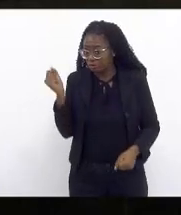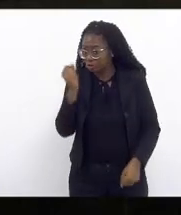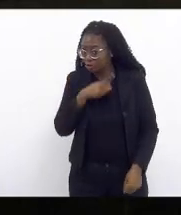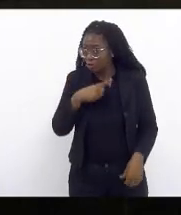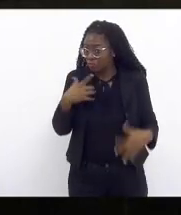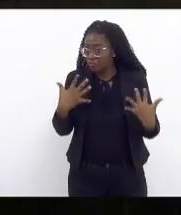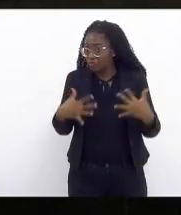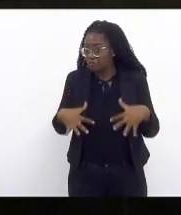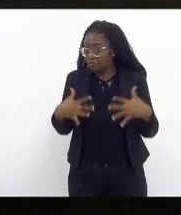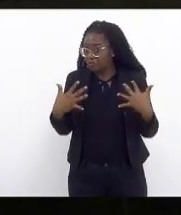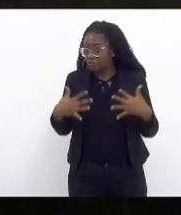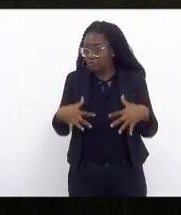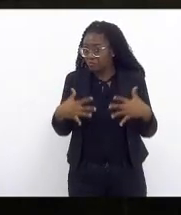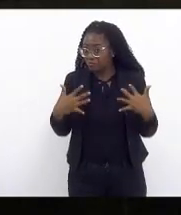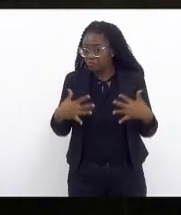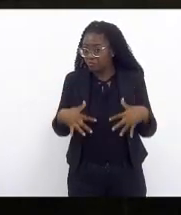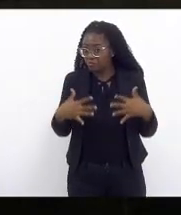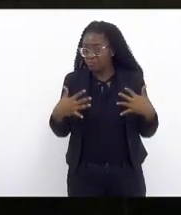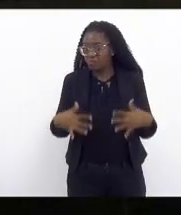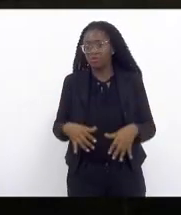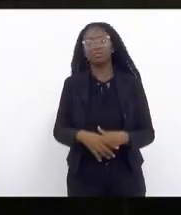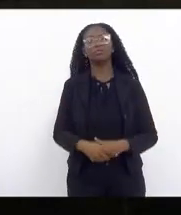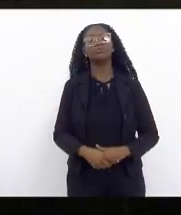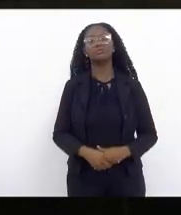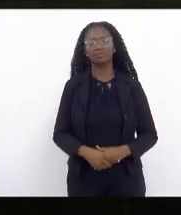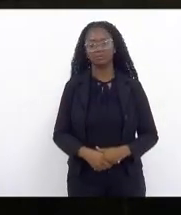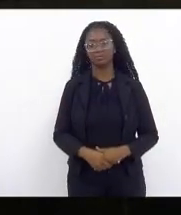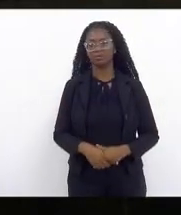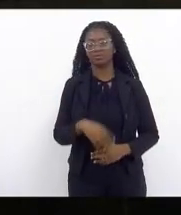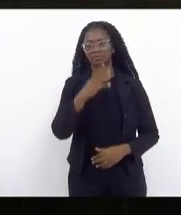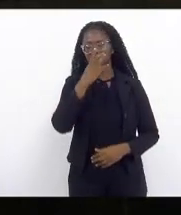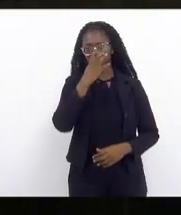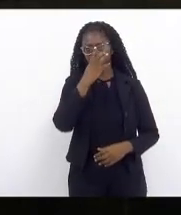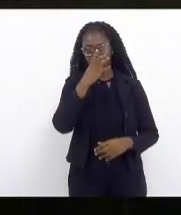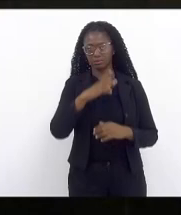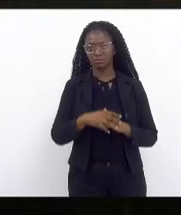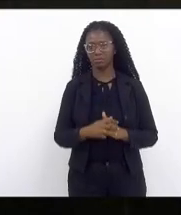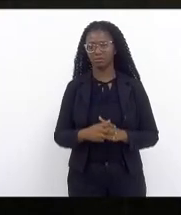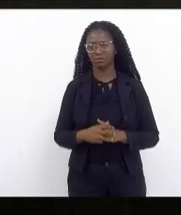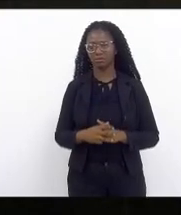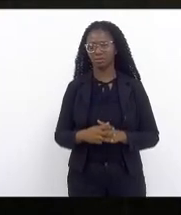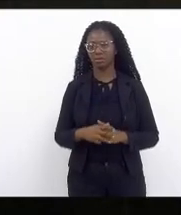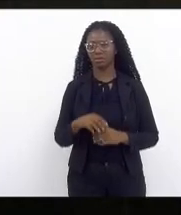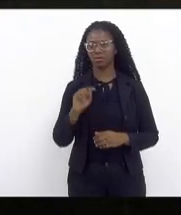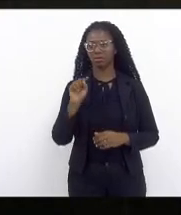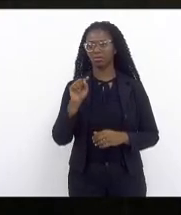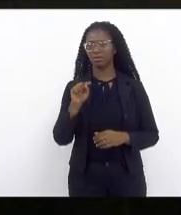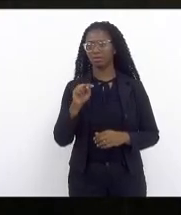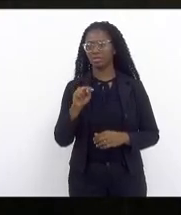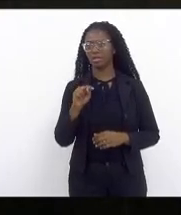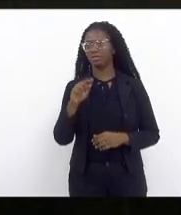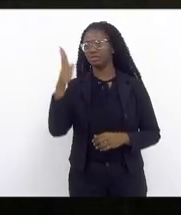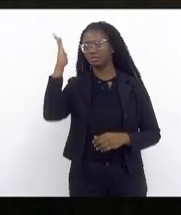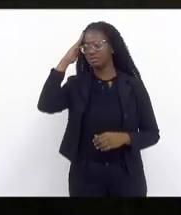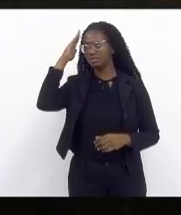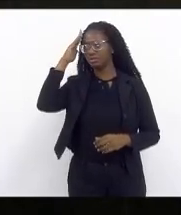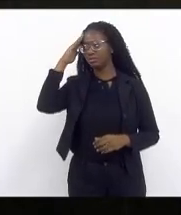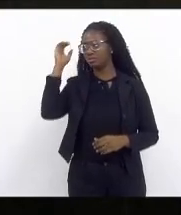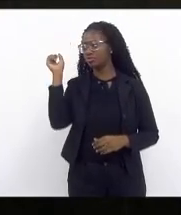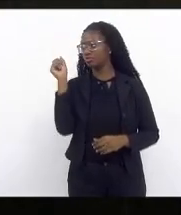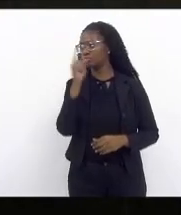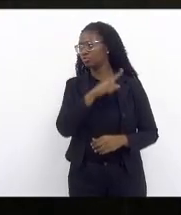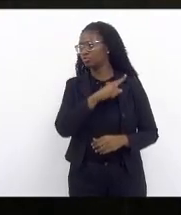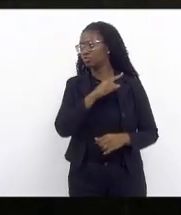uma fatal de forma uma tragédia que enfrentamos a